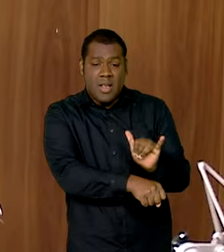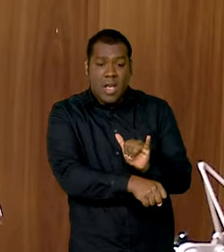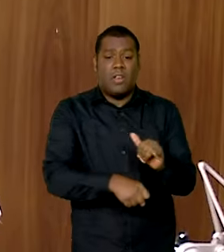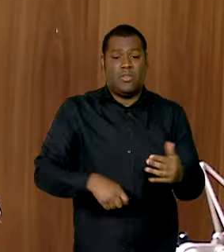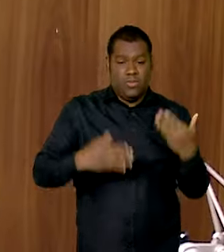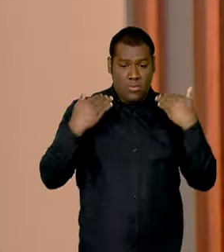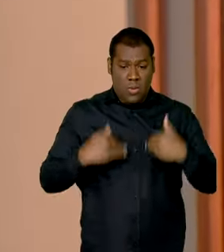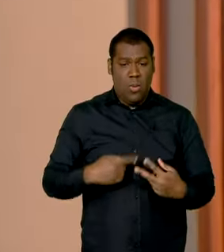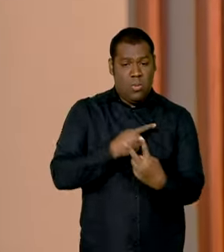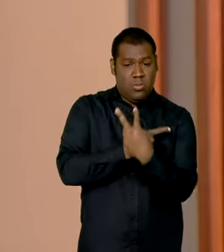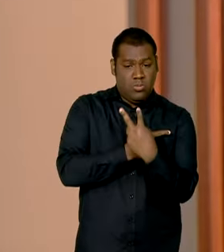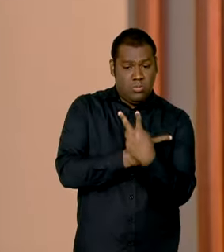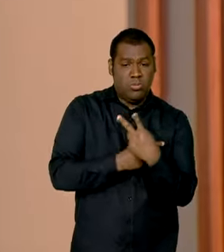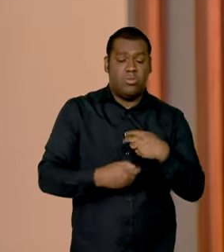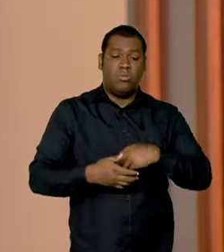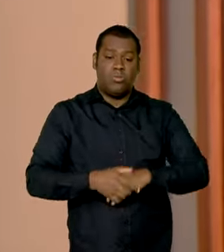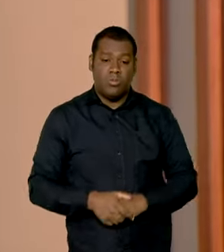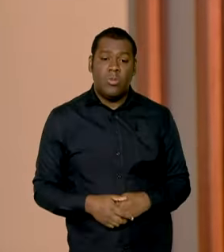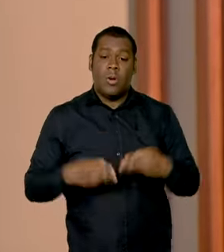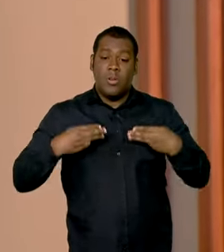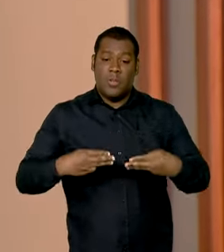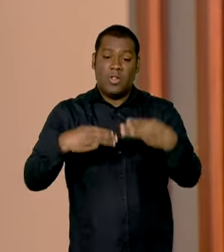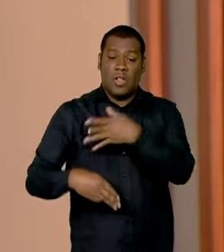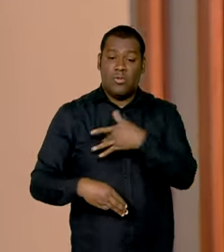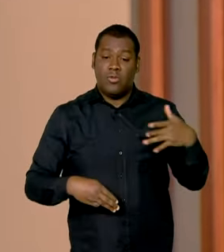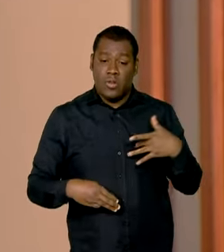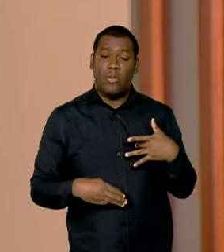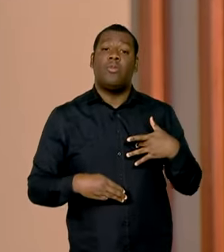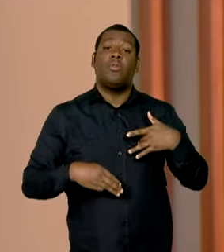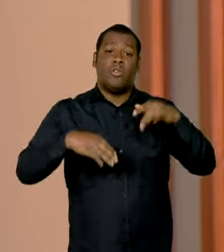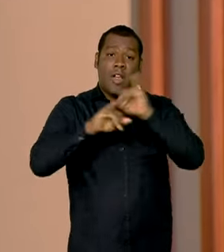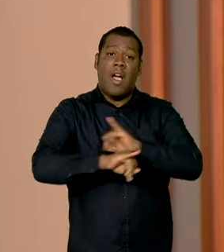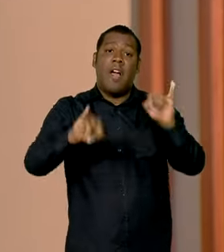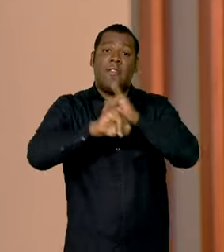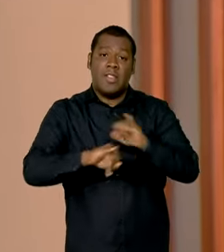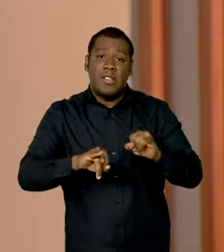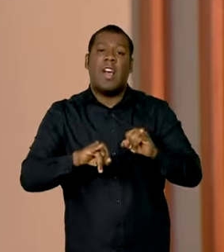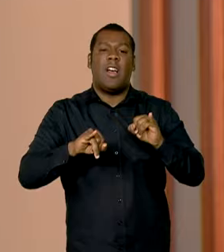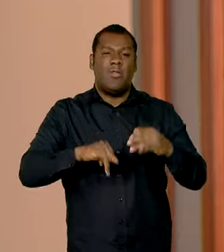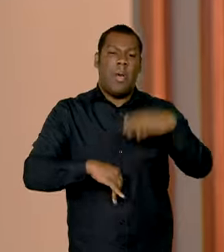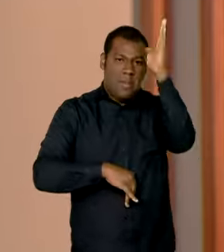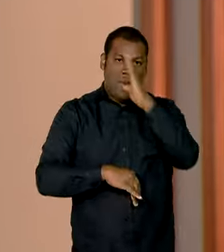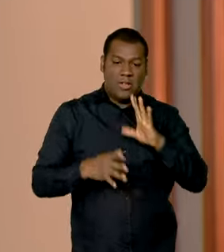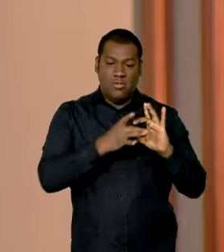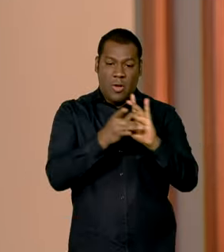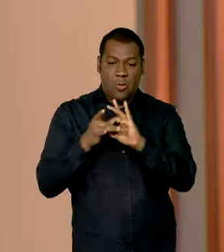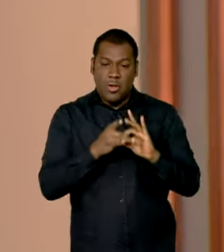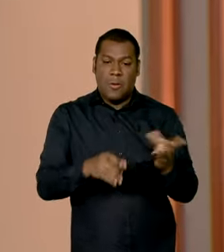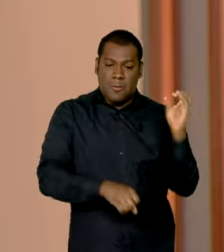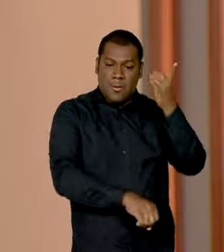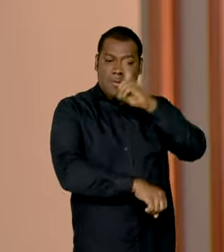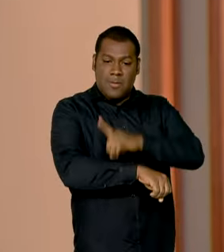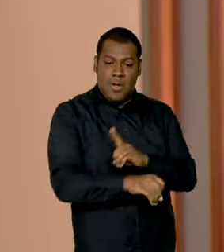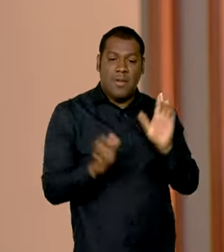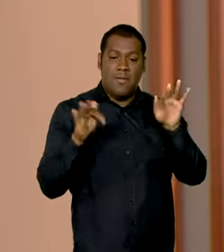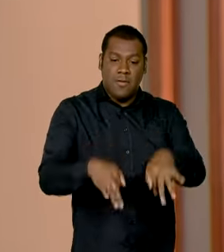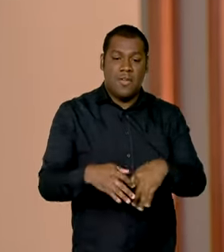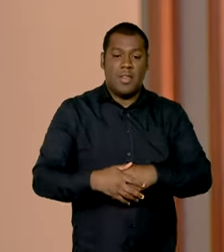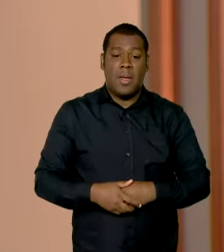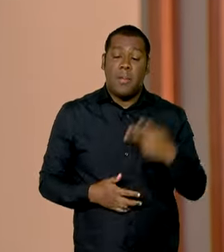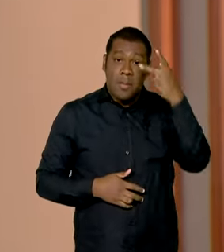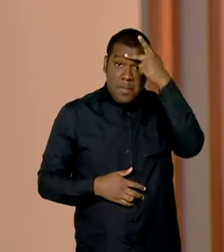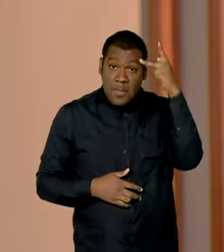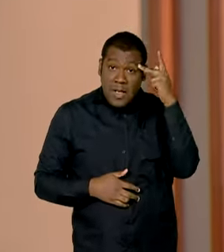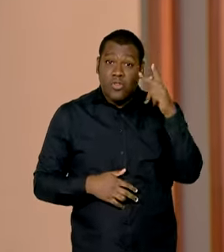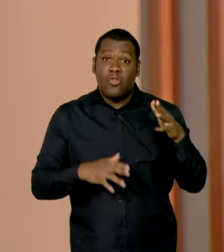nesse momento. É isso, o Ministério da Saúde realiza a campanha Brasil Unido contra a Dengue, mas reforçando, todo cidadão